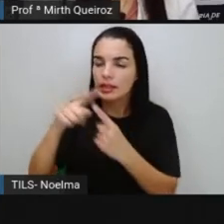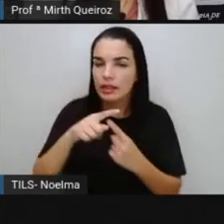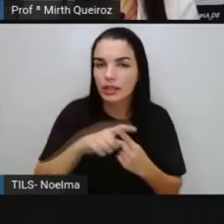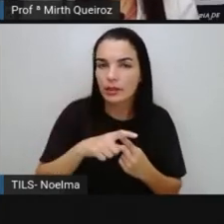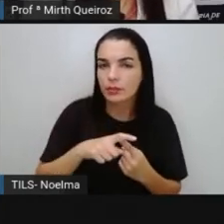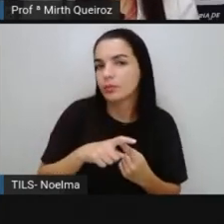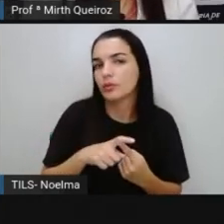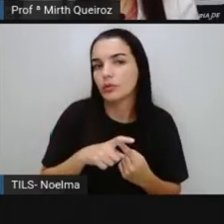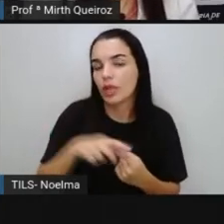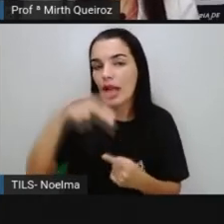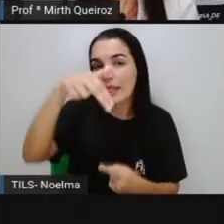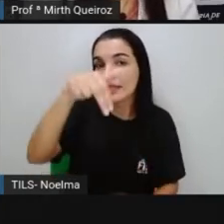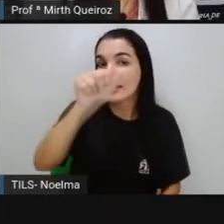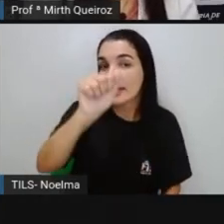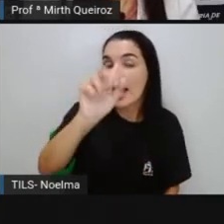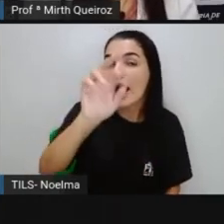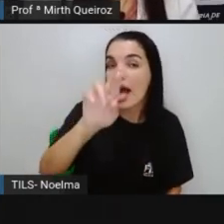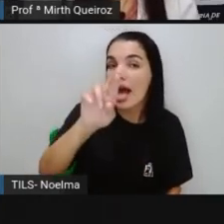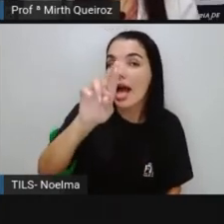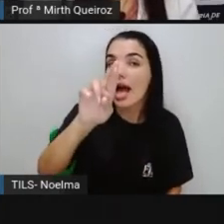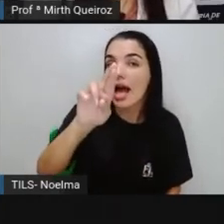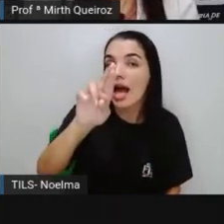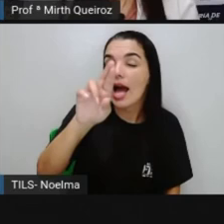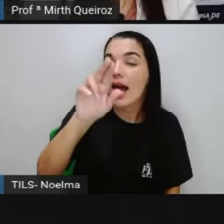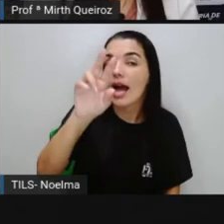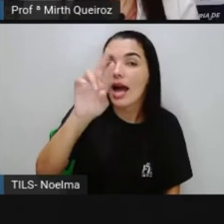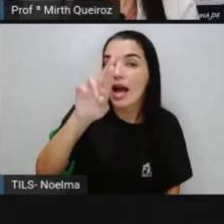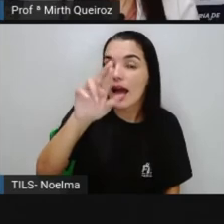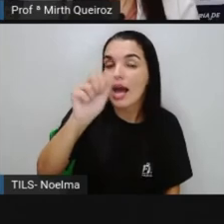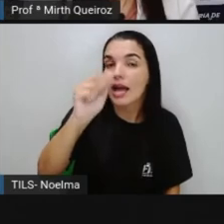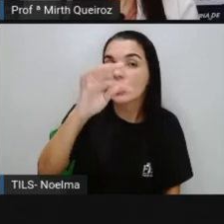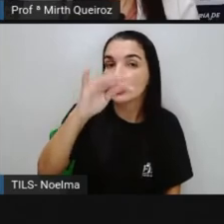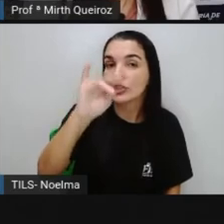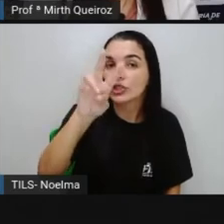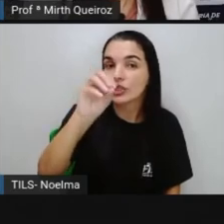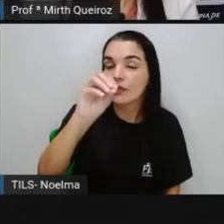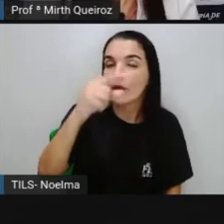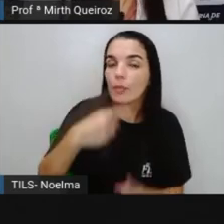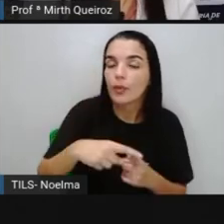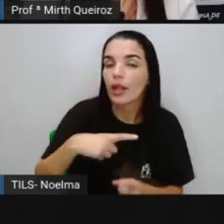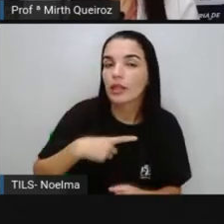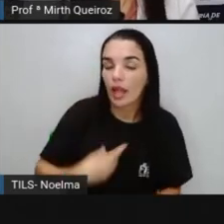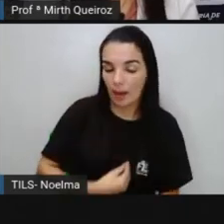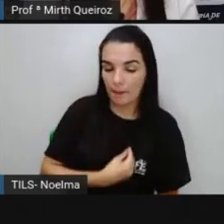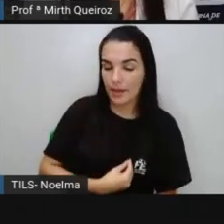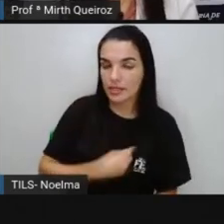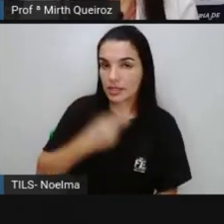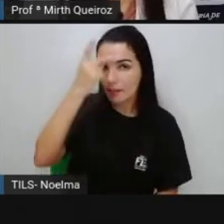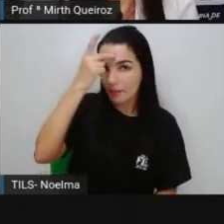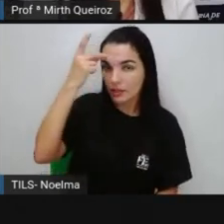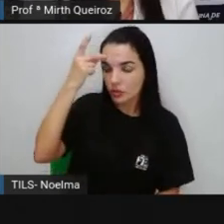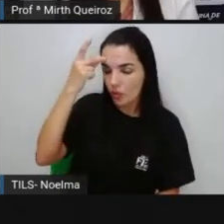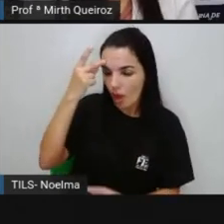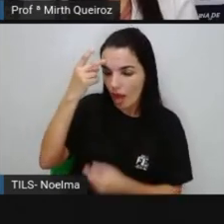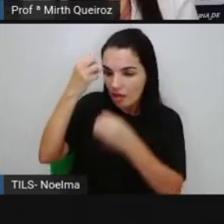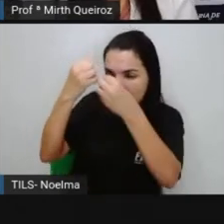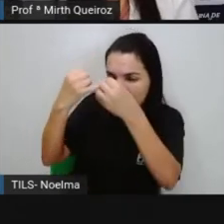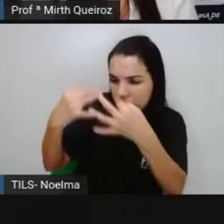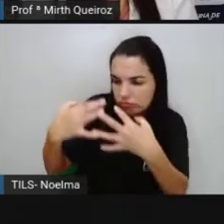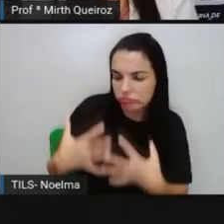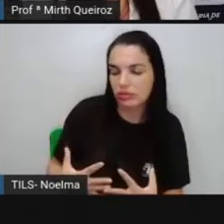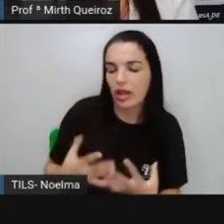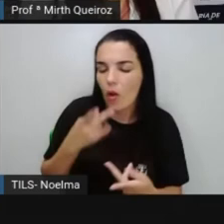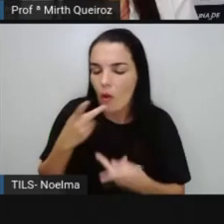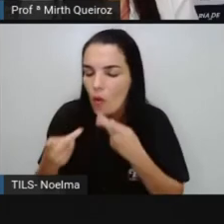narrativo, por quê? Porque nós vamos ter a presença de um narrador e se está contando uma